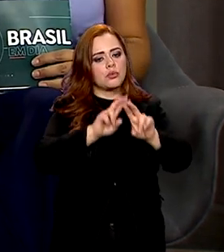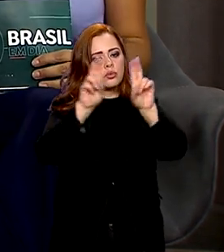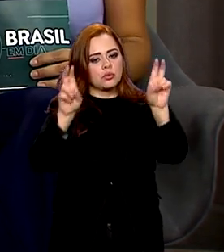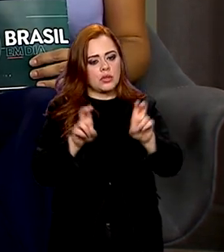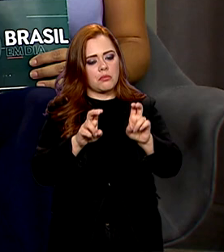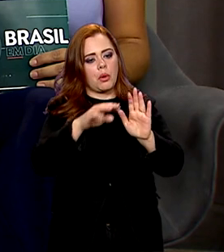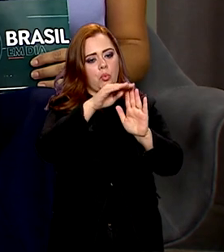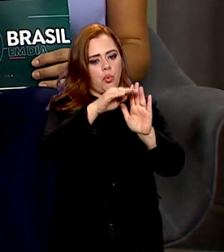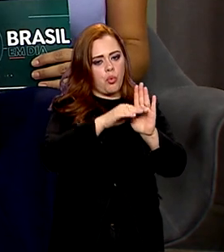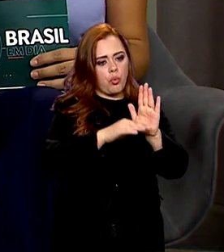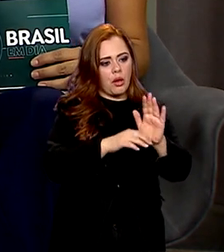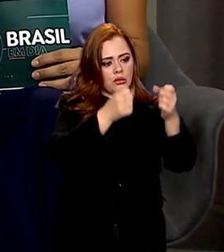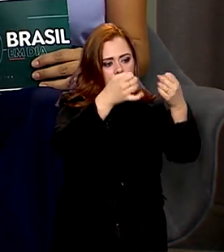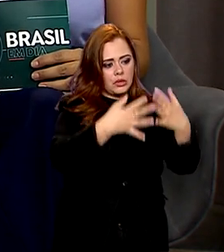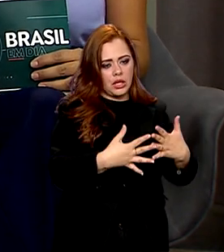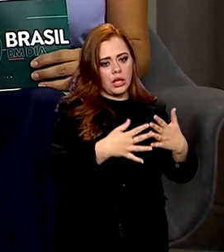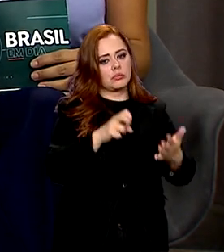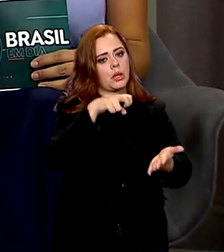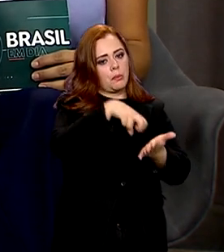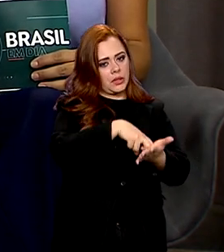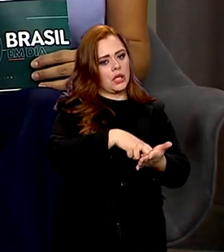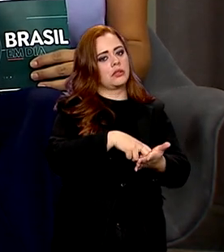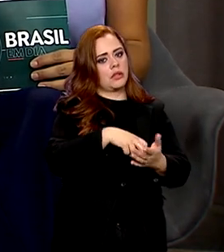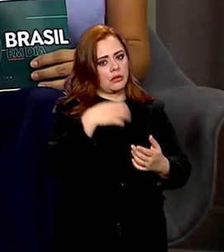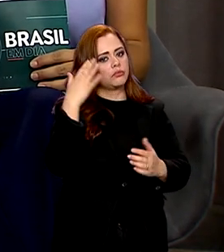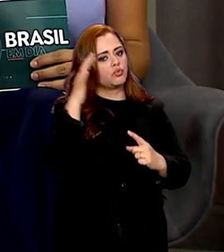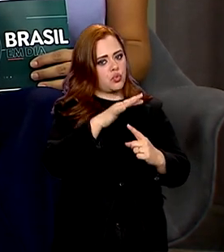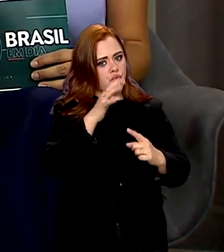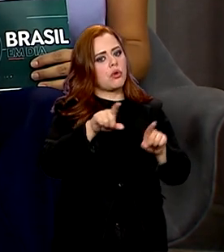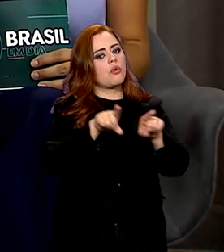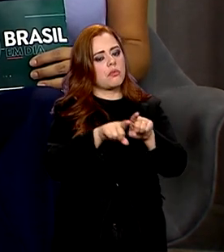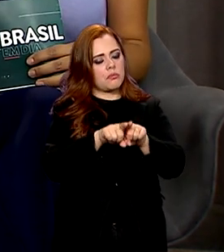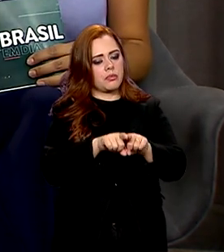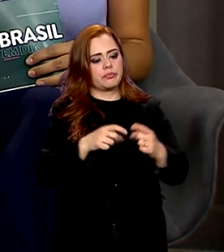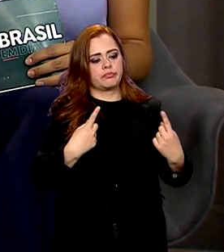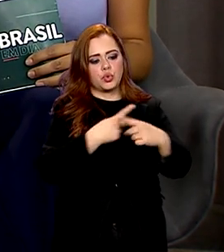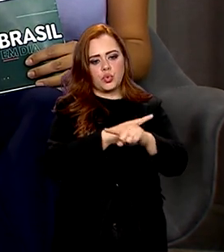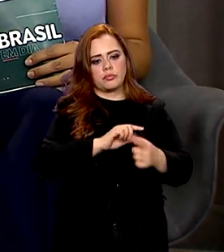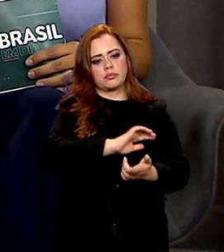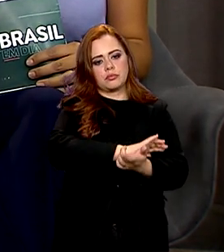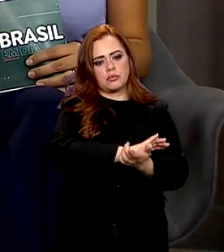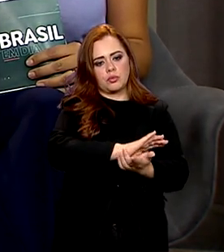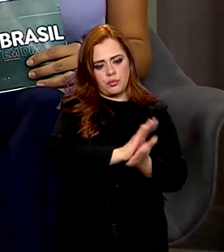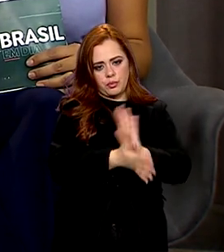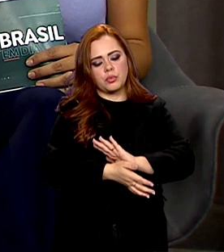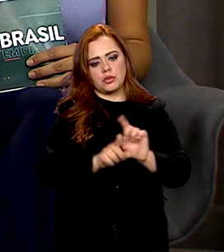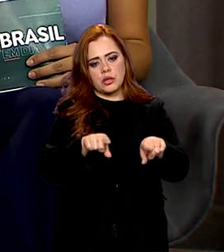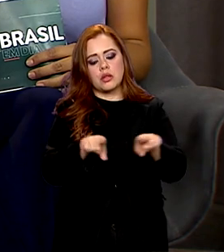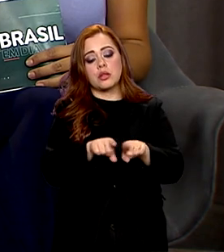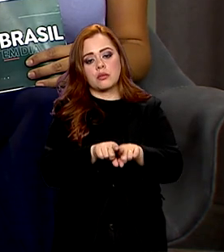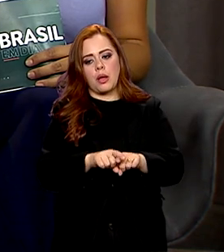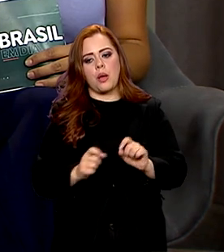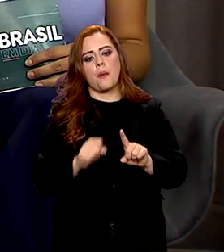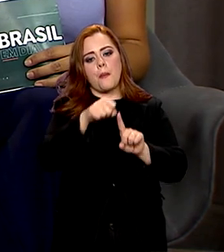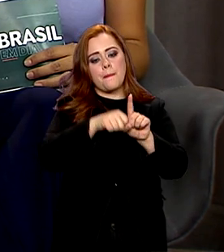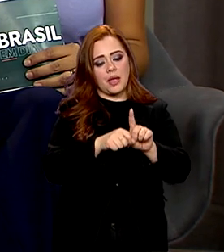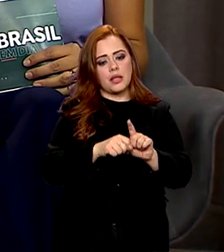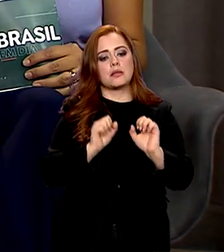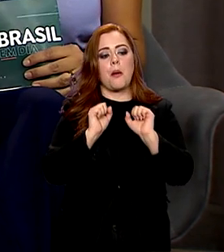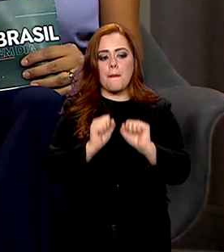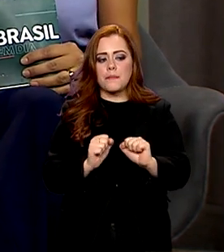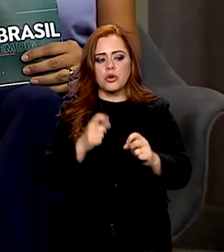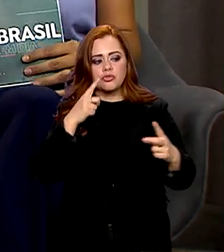regras claras e penalidades rígidas para combater esse tipo de discriminação. Com pouco mais de um mês em vigor, já é possível